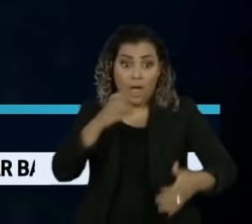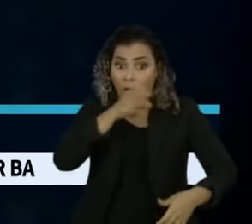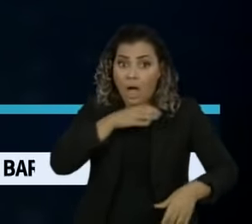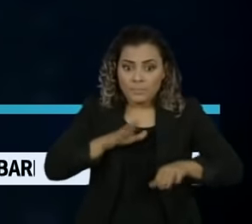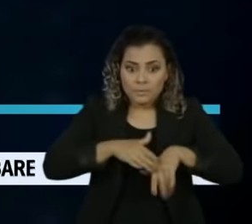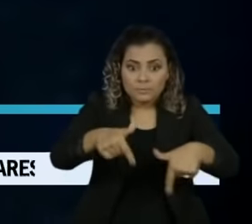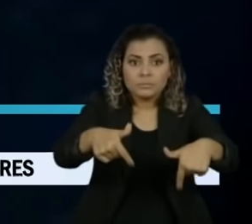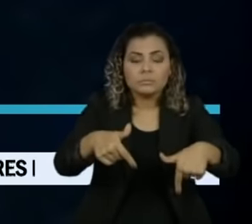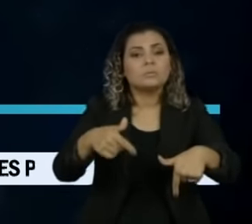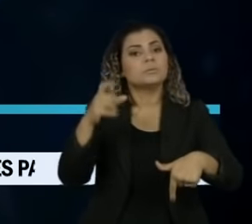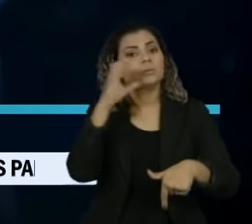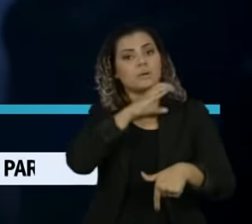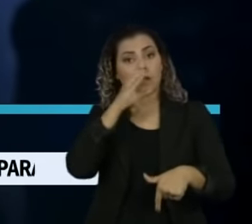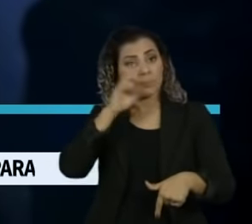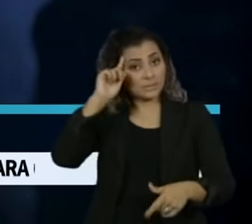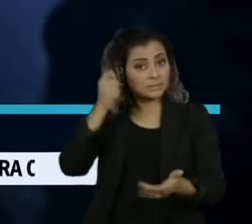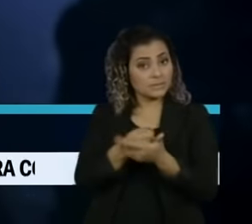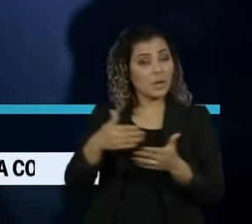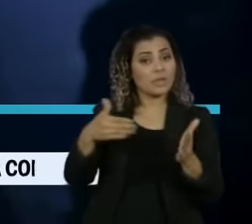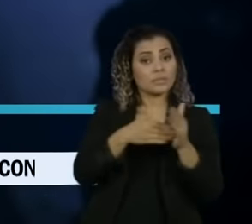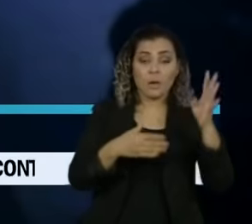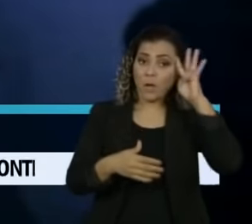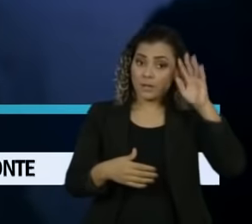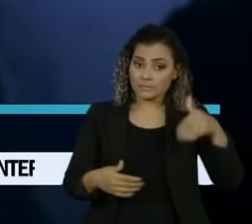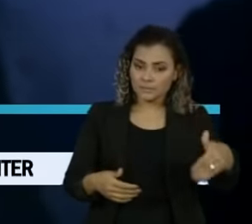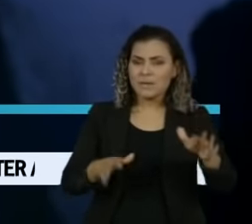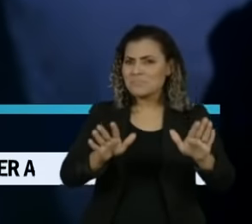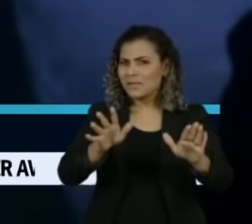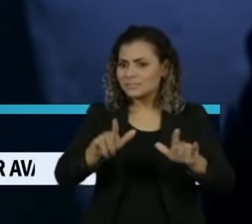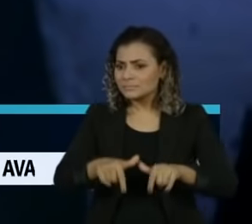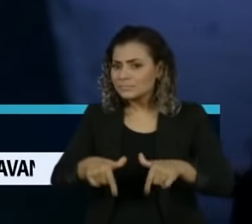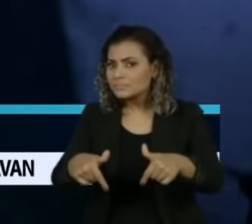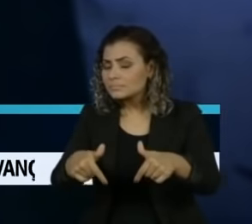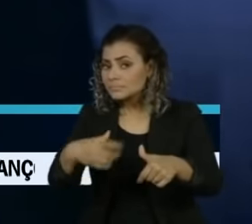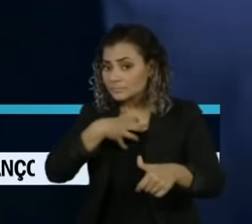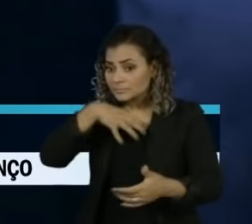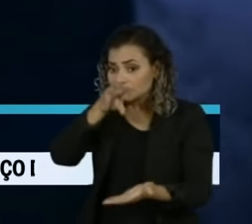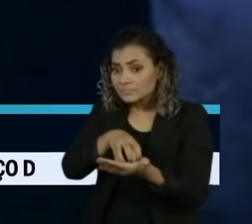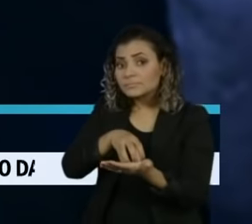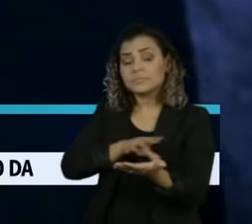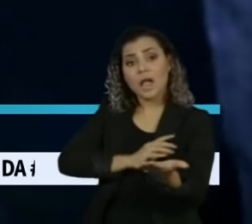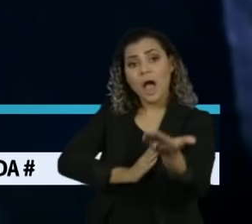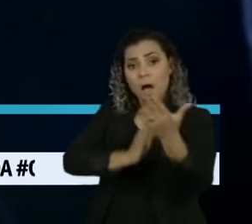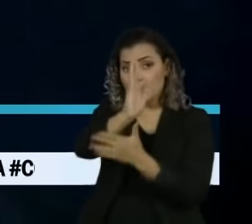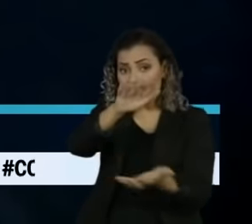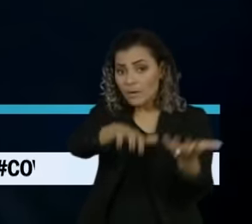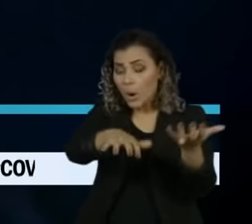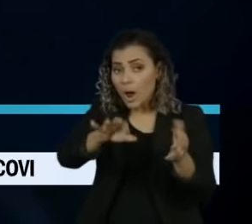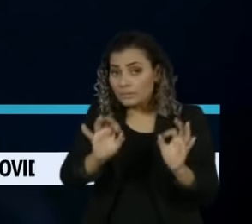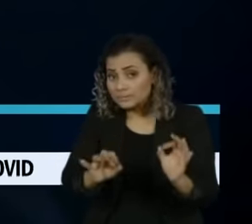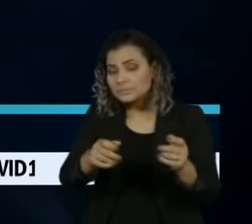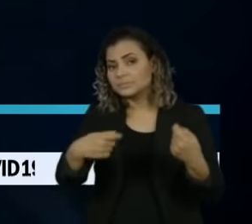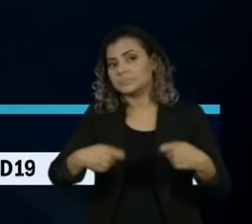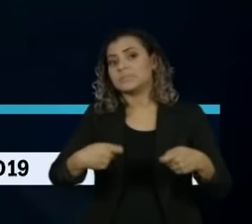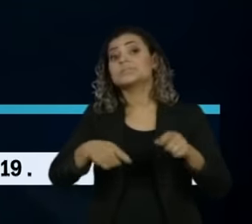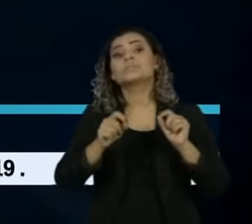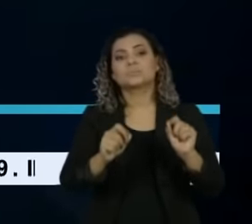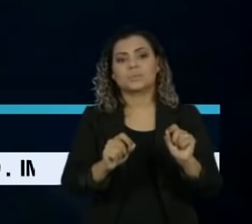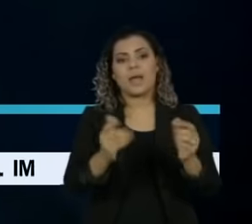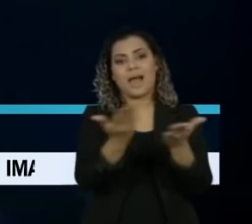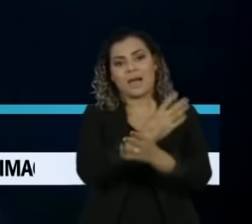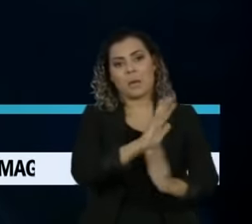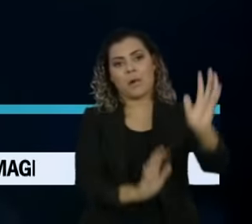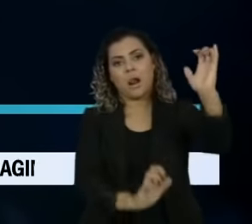definir isso até a próxima quarta-feira. Mas para chegar lá e em condições de aprovar no Congresso, vai precisar acabar com as